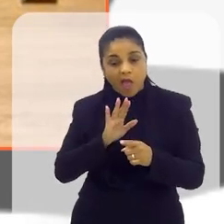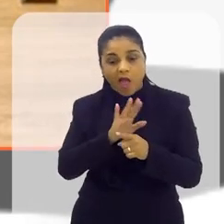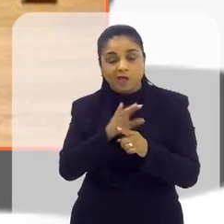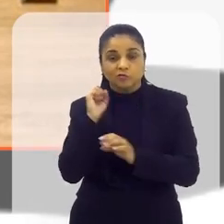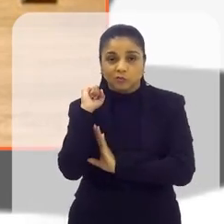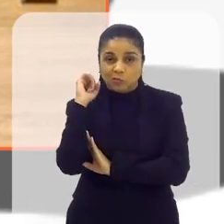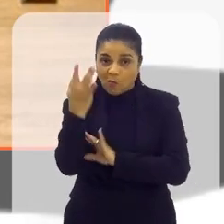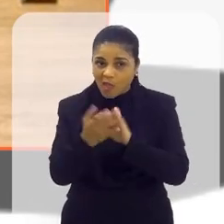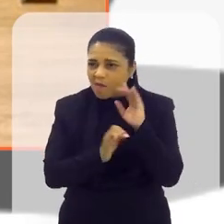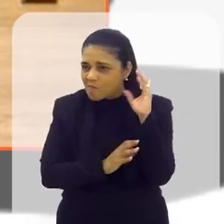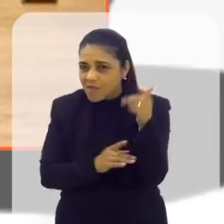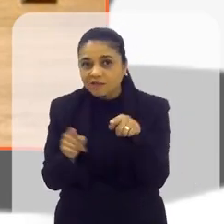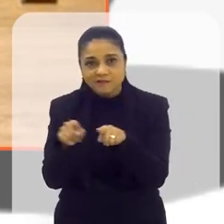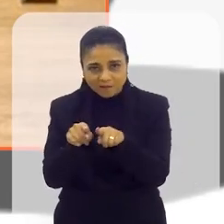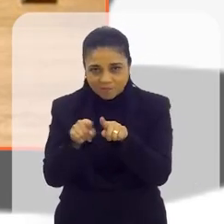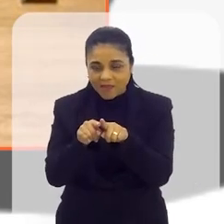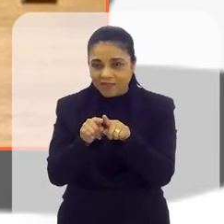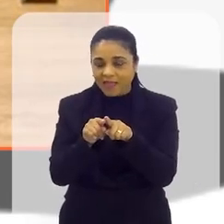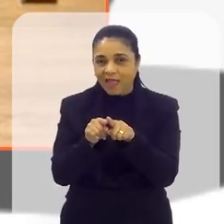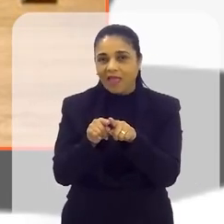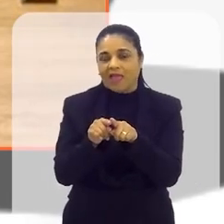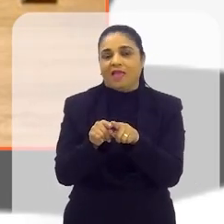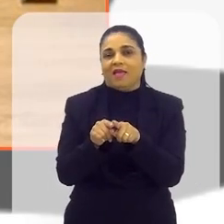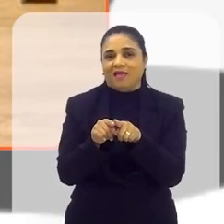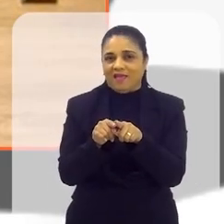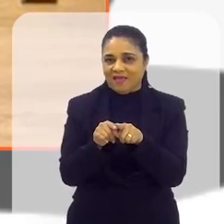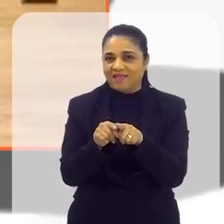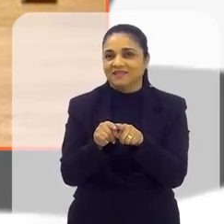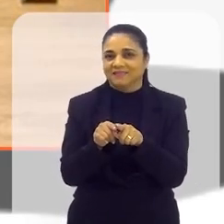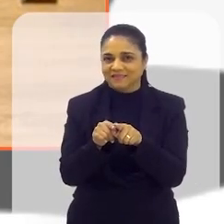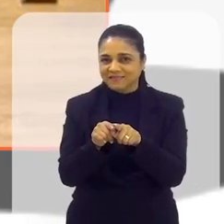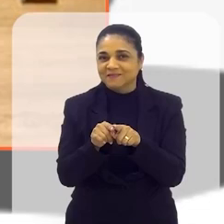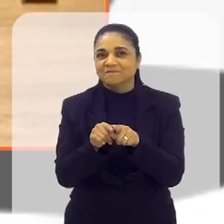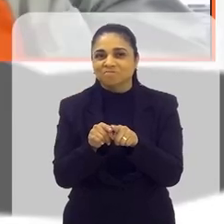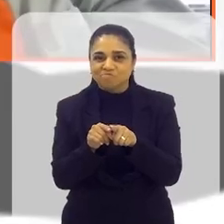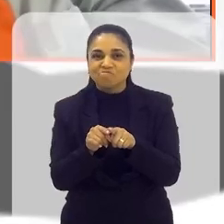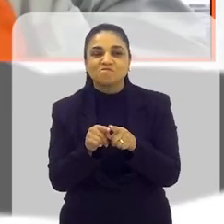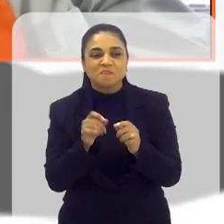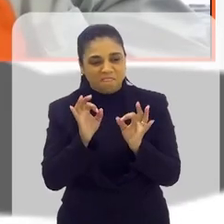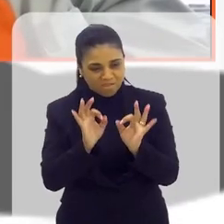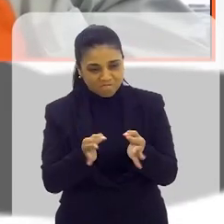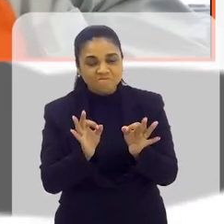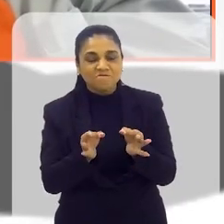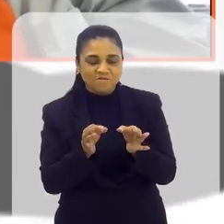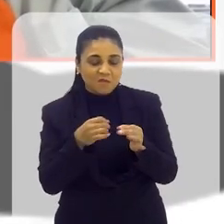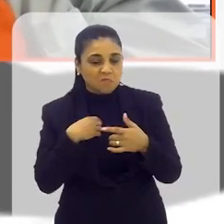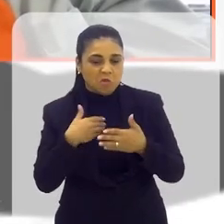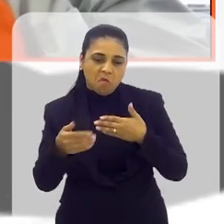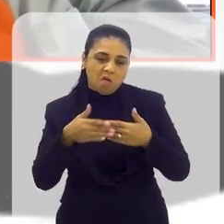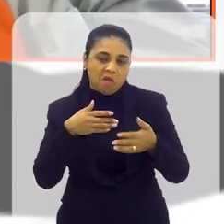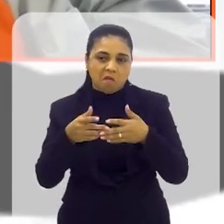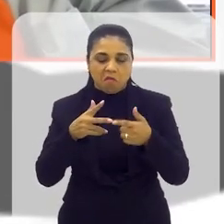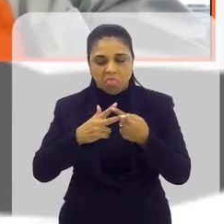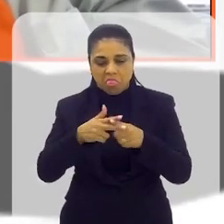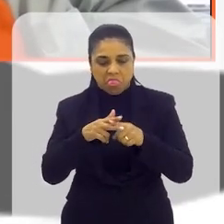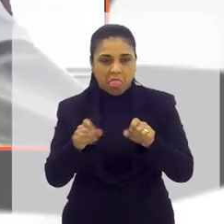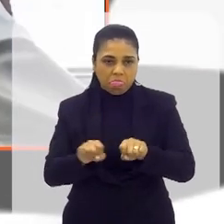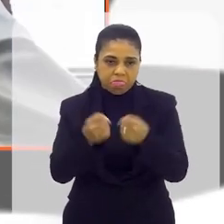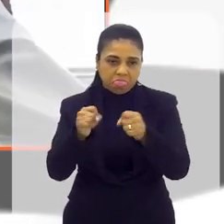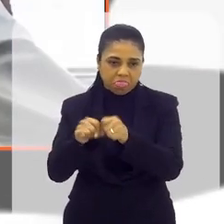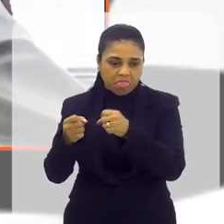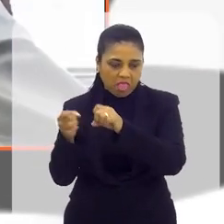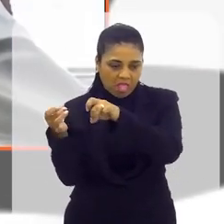o meio ambiente, quer dizer, o senhor atira num e pega dois, não isso? Com acaba esse descarte feito de qualquer maneira,